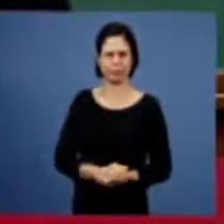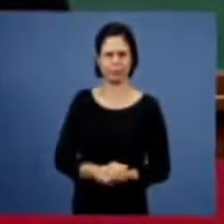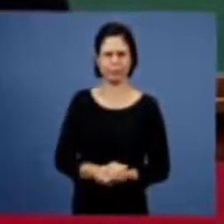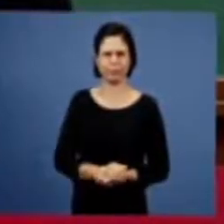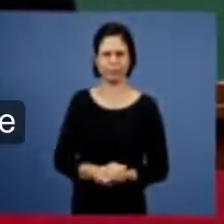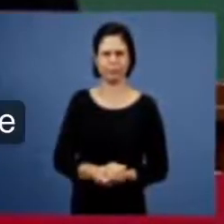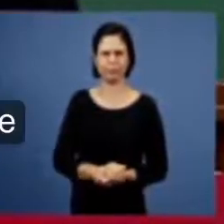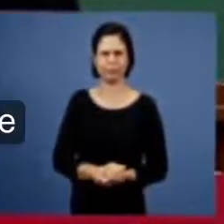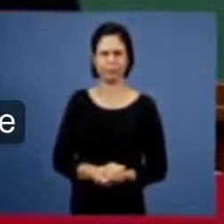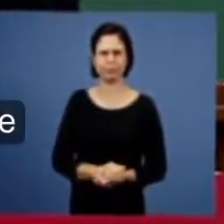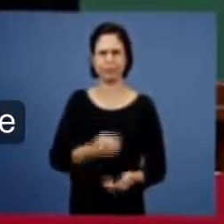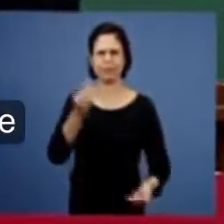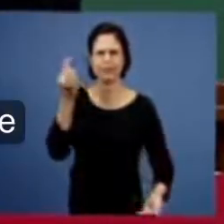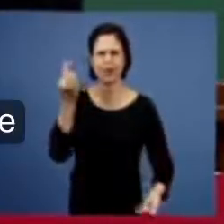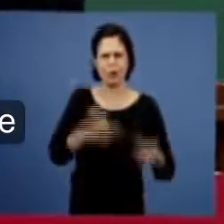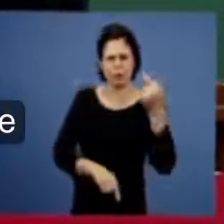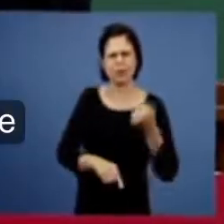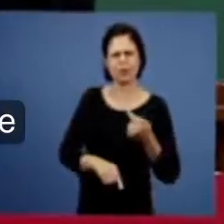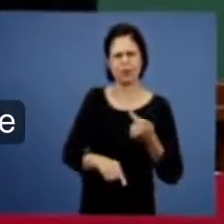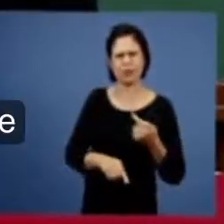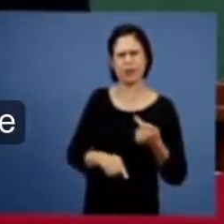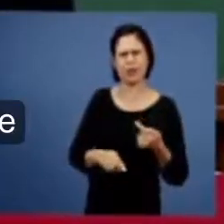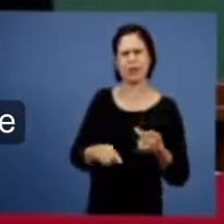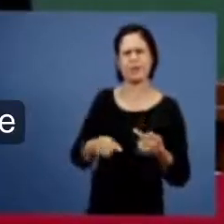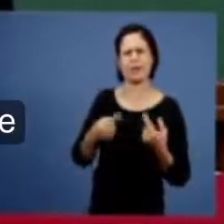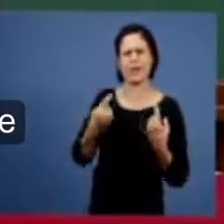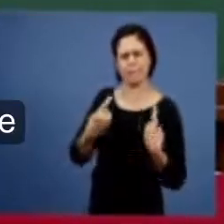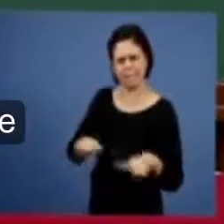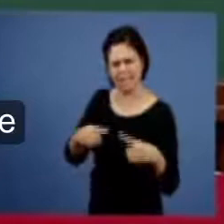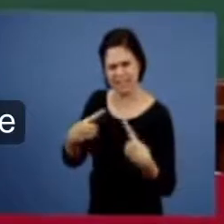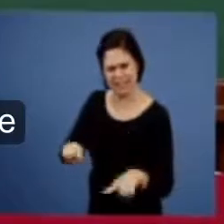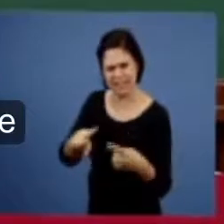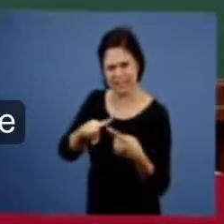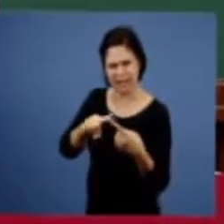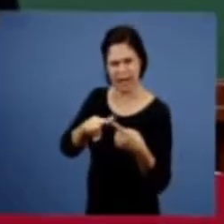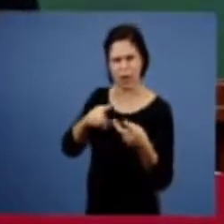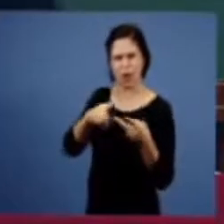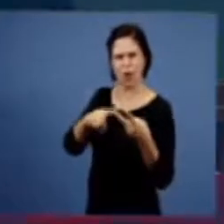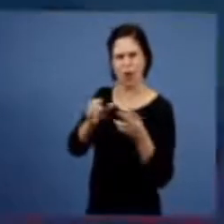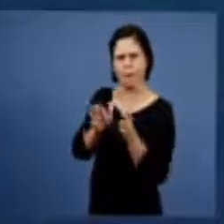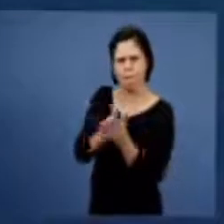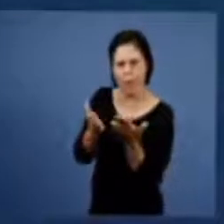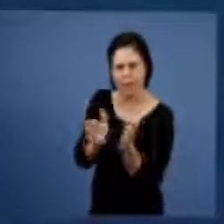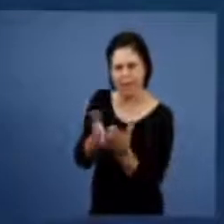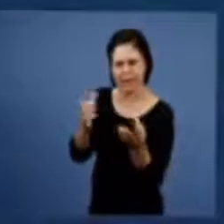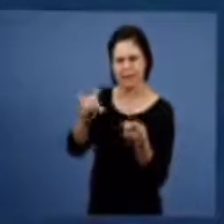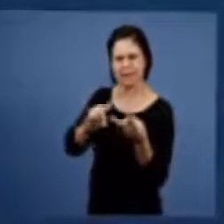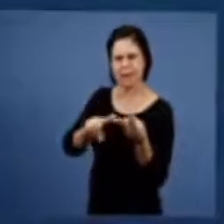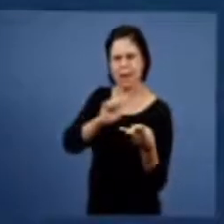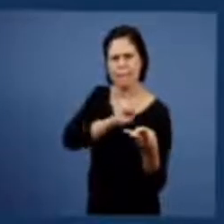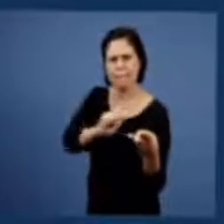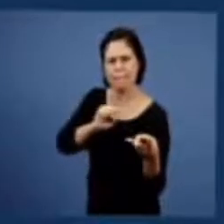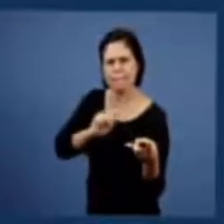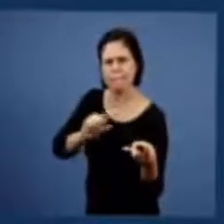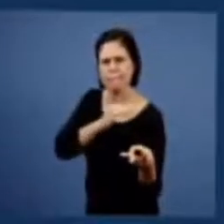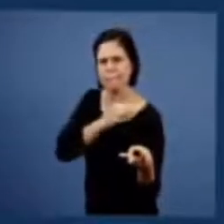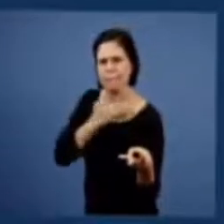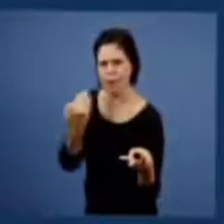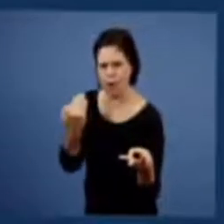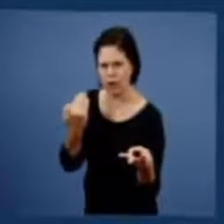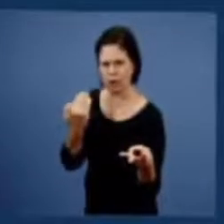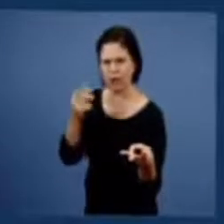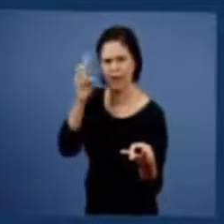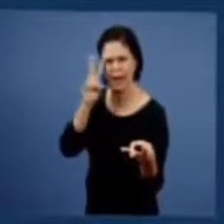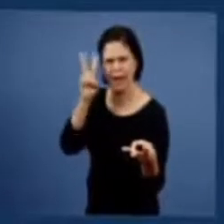oposições com perseguição, pobreza, prisão e morte feitas pelo mundo, com vistas a